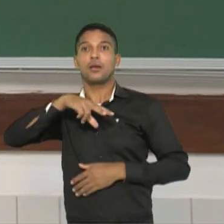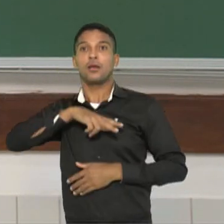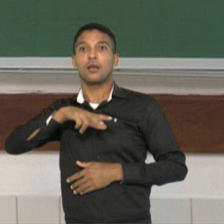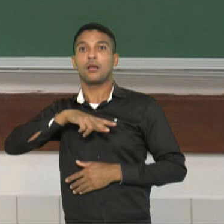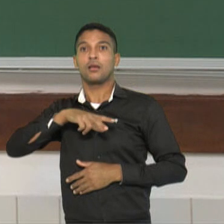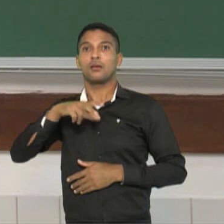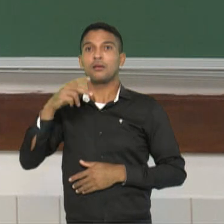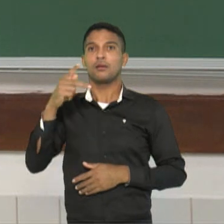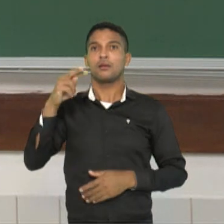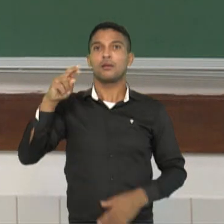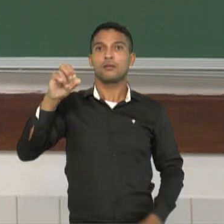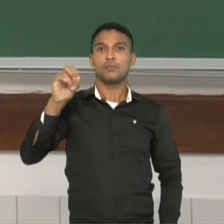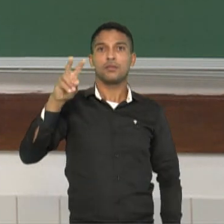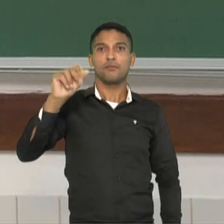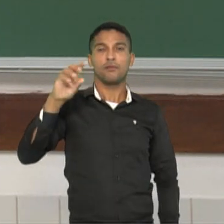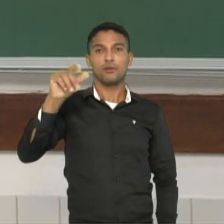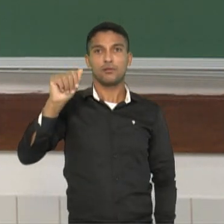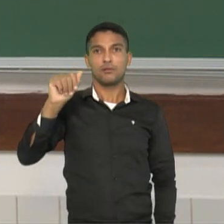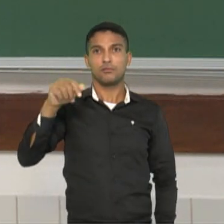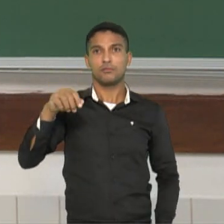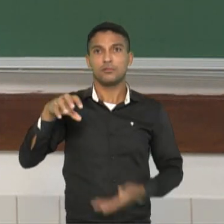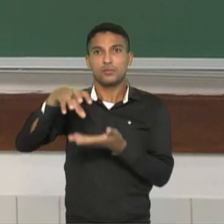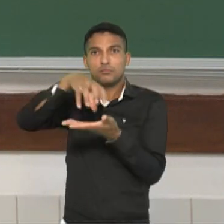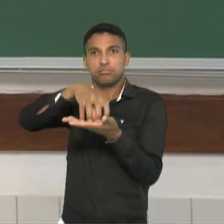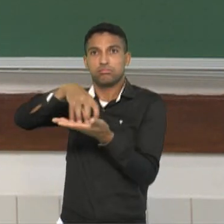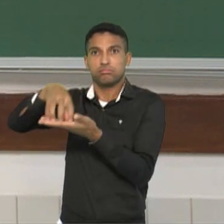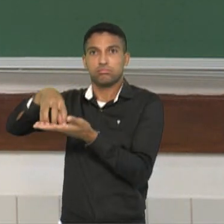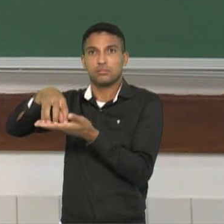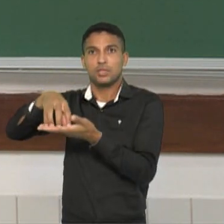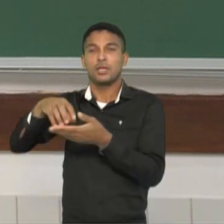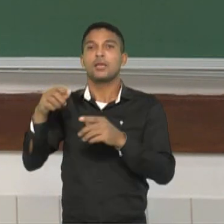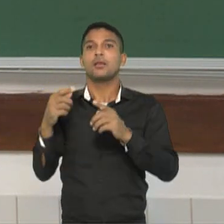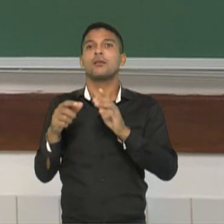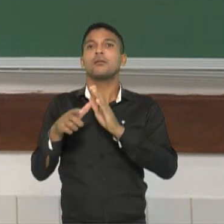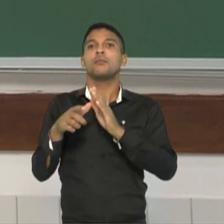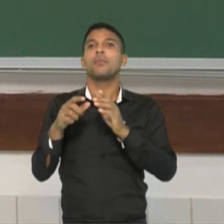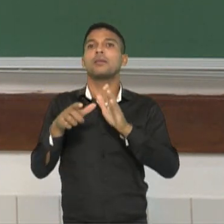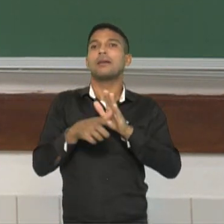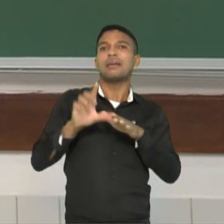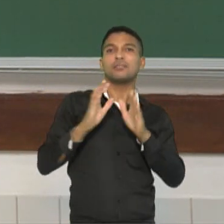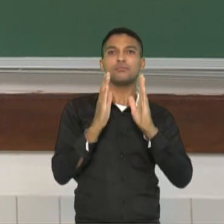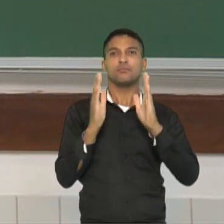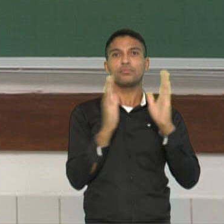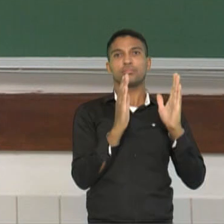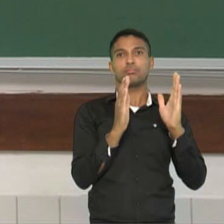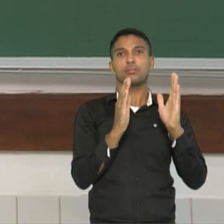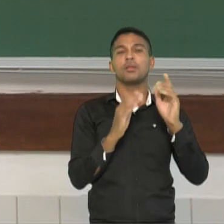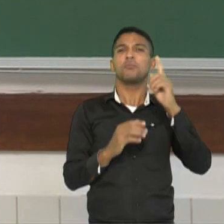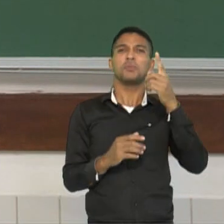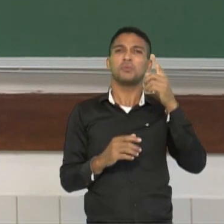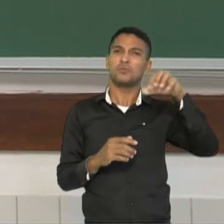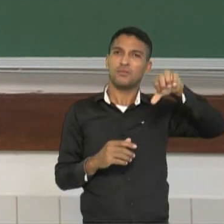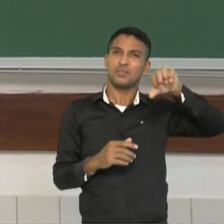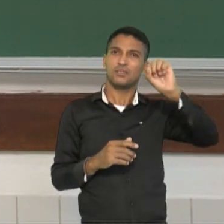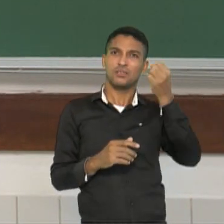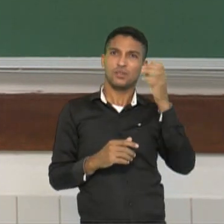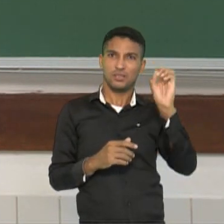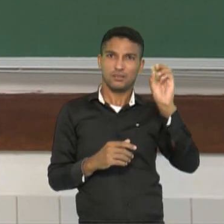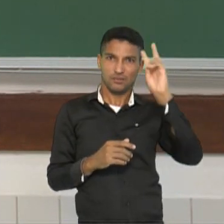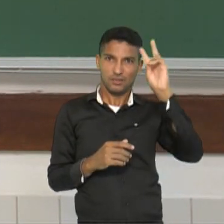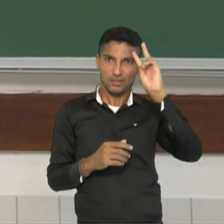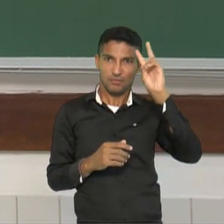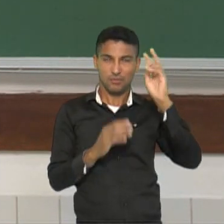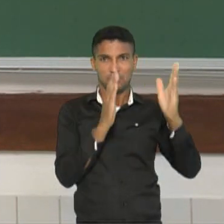para manter aquela situação da década anterior. Lembra que a gente falou que a década de 80, ela ficou